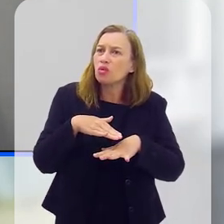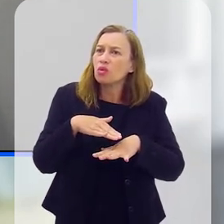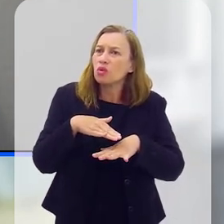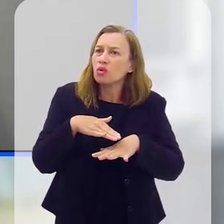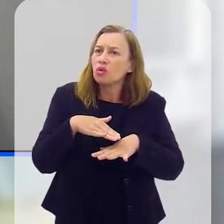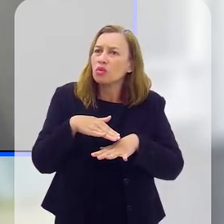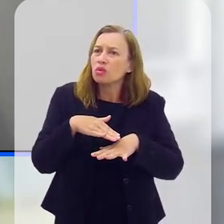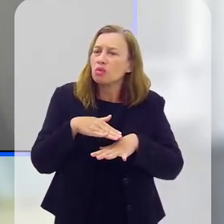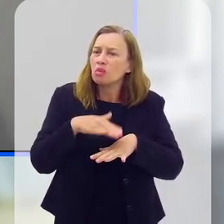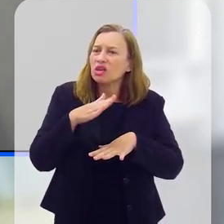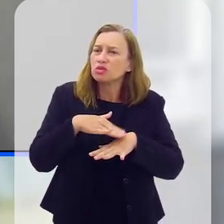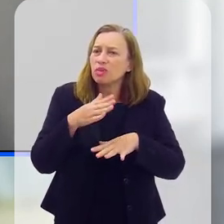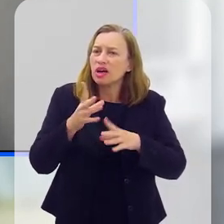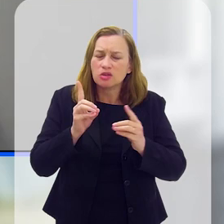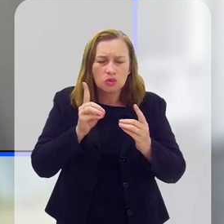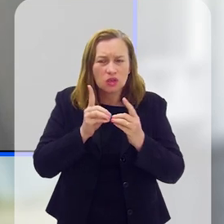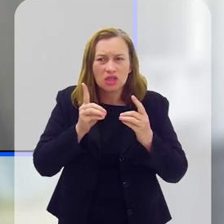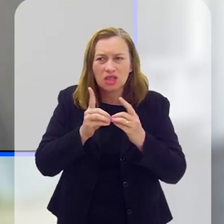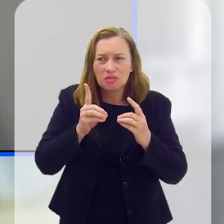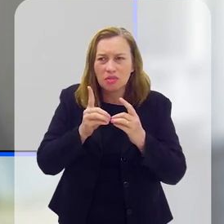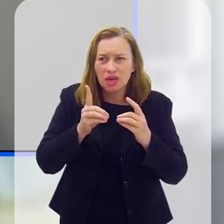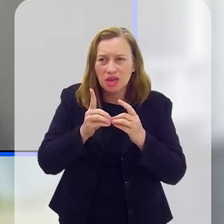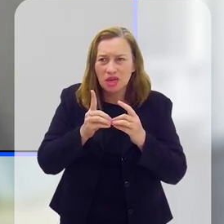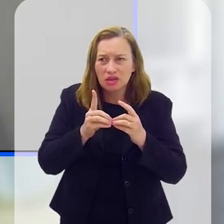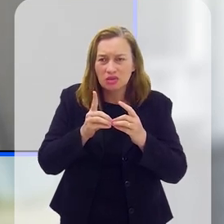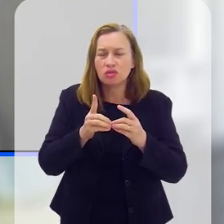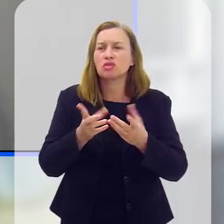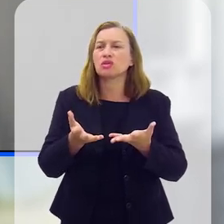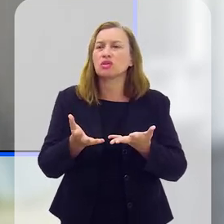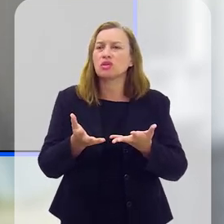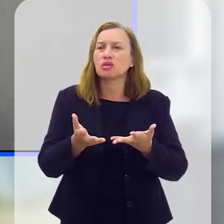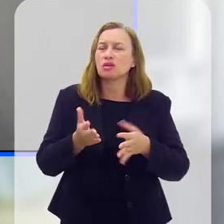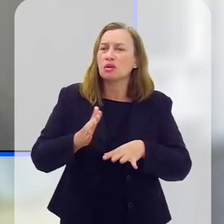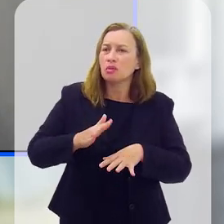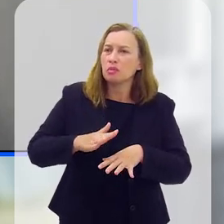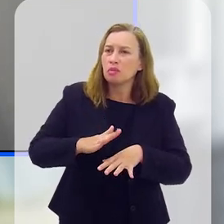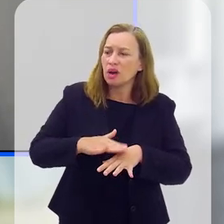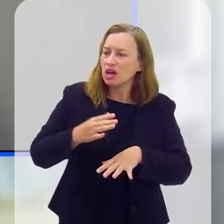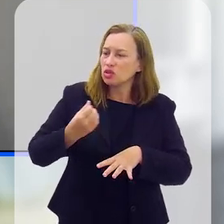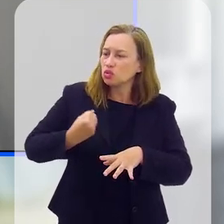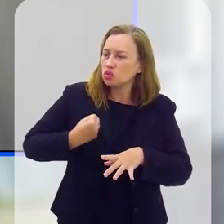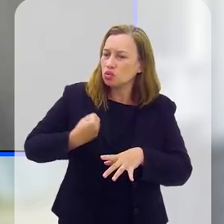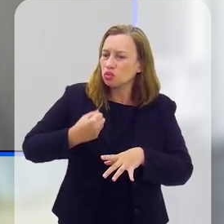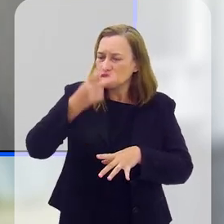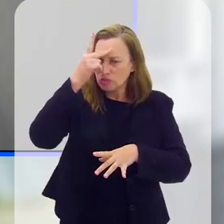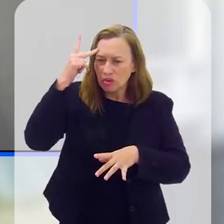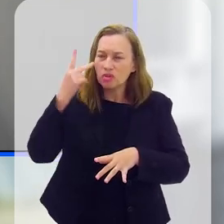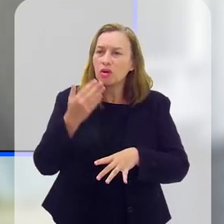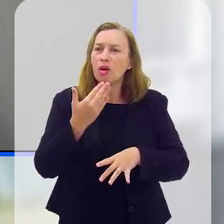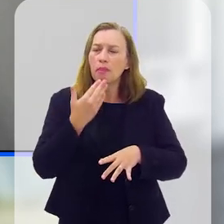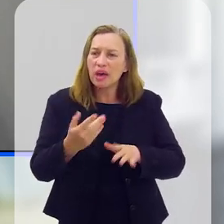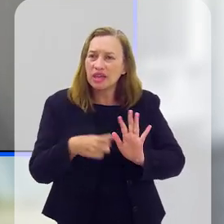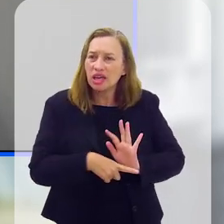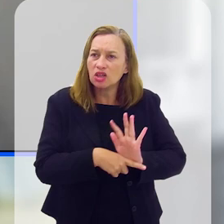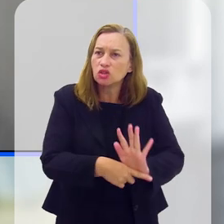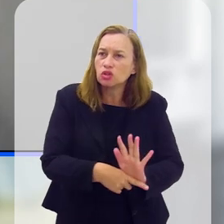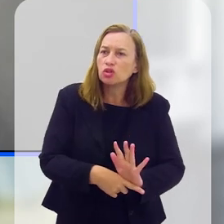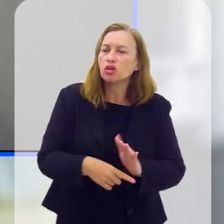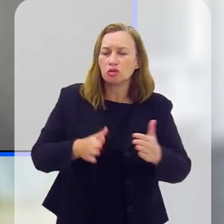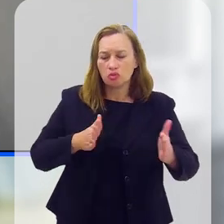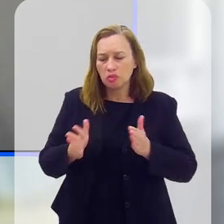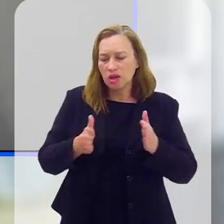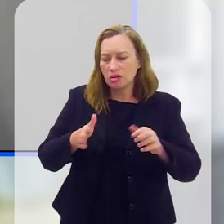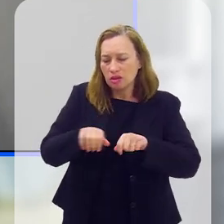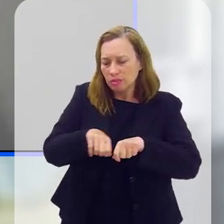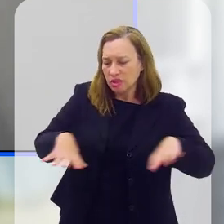a gente oferece atendimento, quanto mais voluntários temos, mais aumenta o atendimento, mas, durante a pandemia, aconteceu